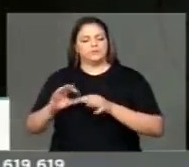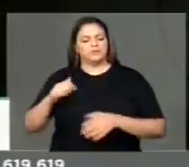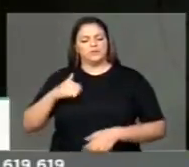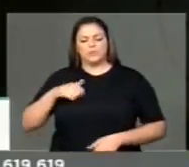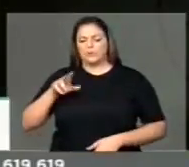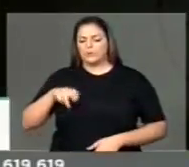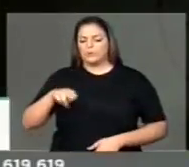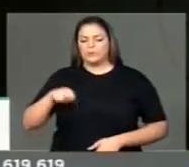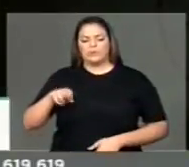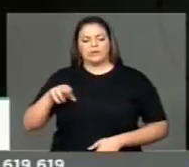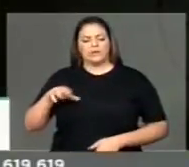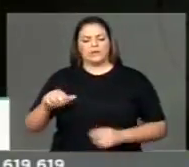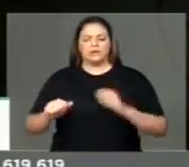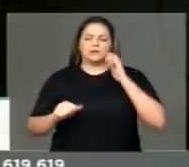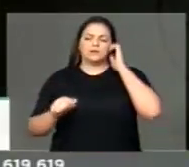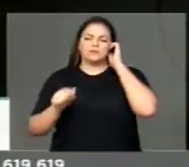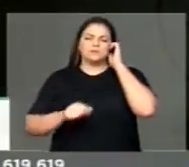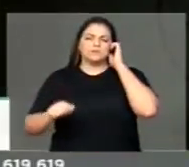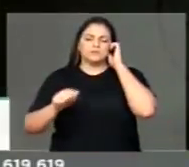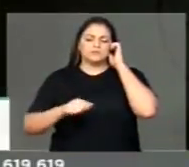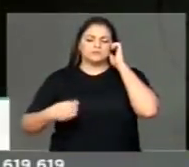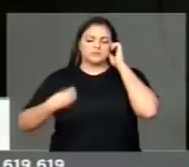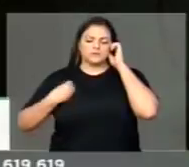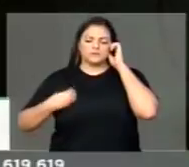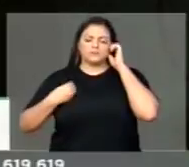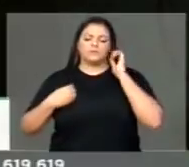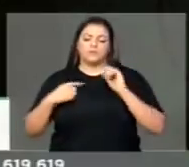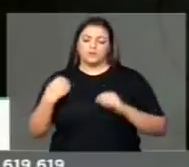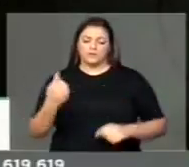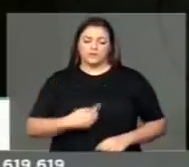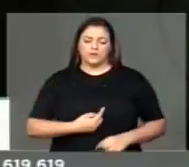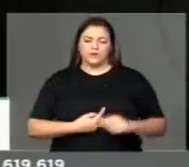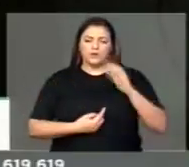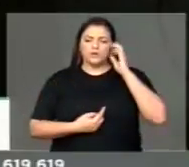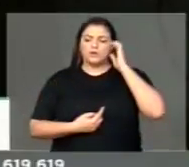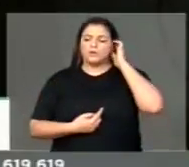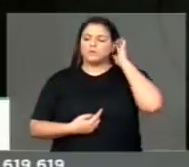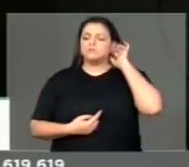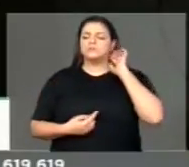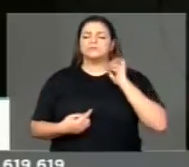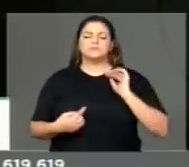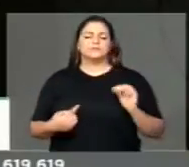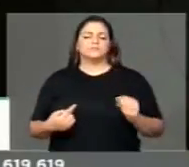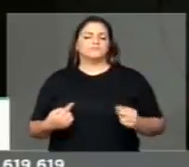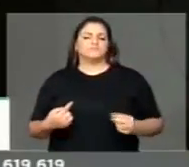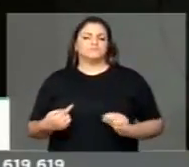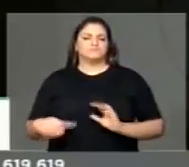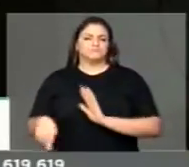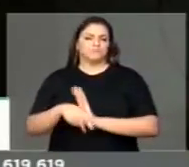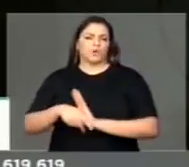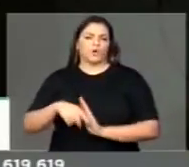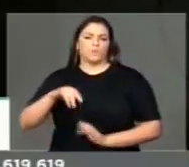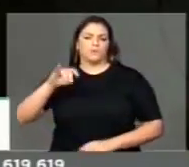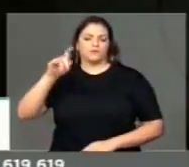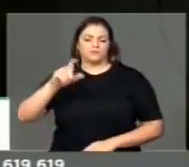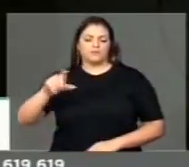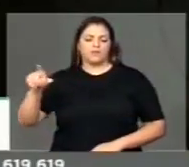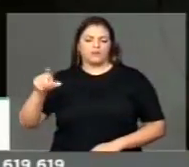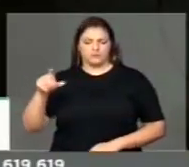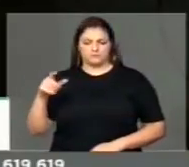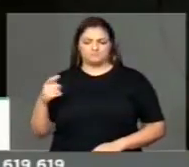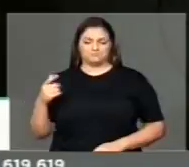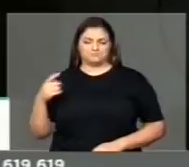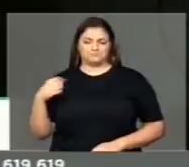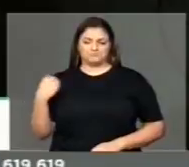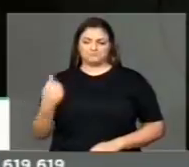associação. Eu digo que aqui somos italianos e temos muito trabalho pela frente, até que